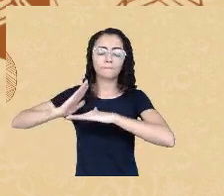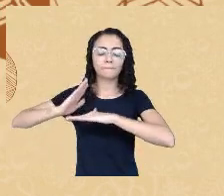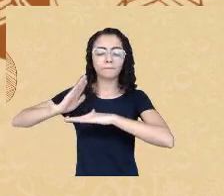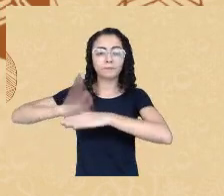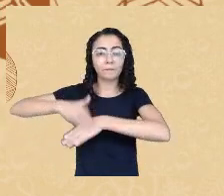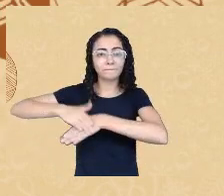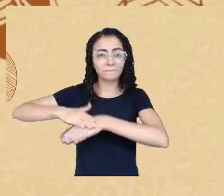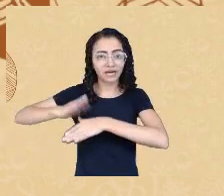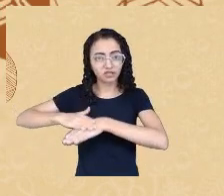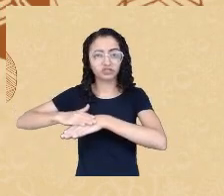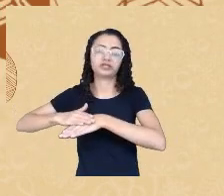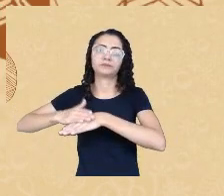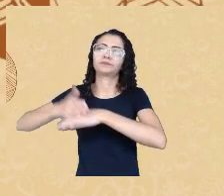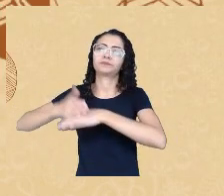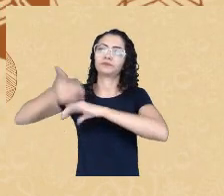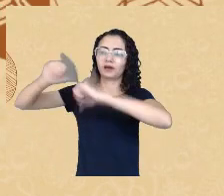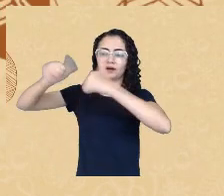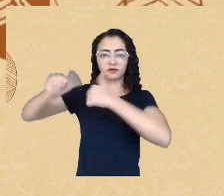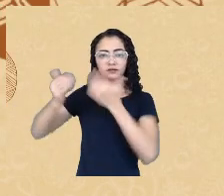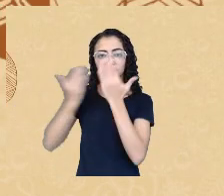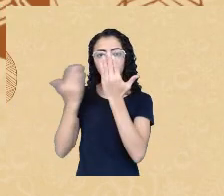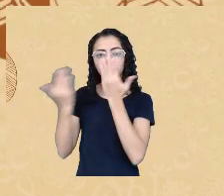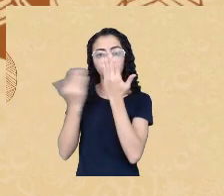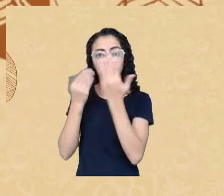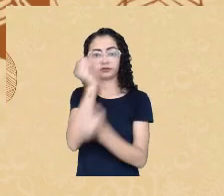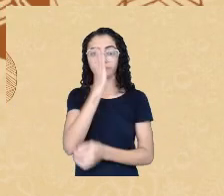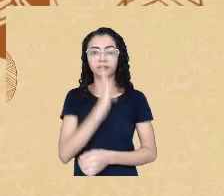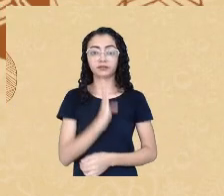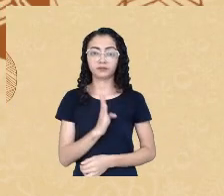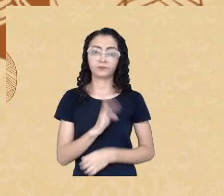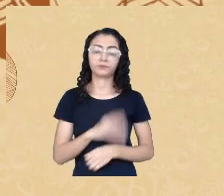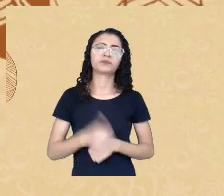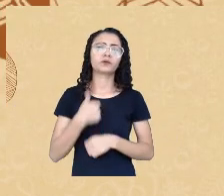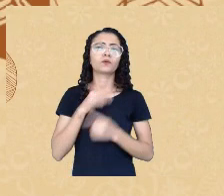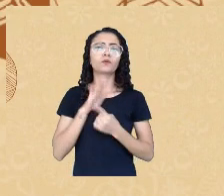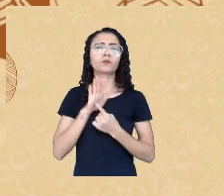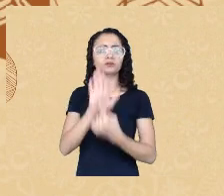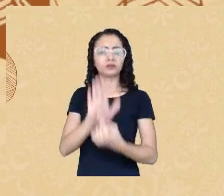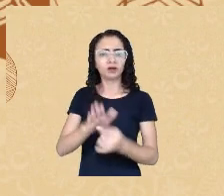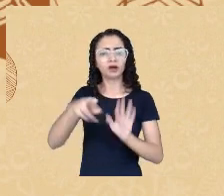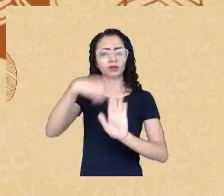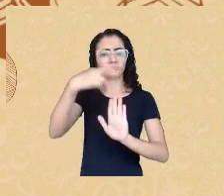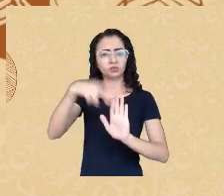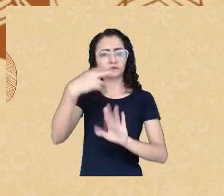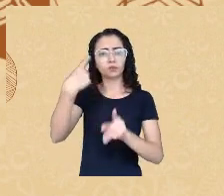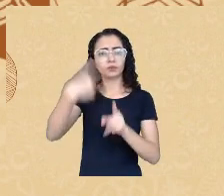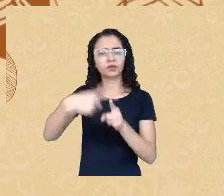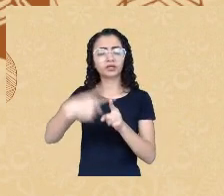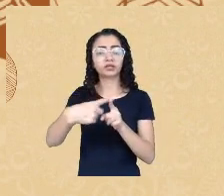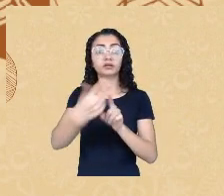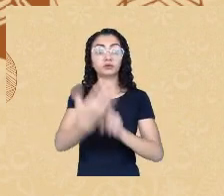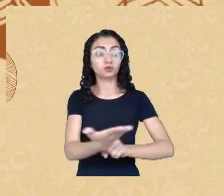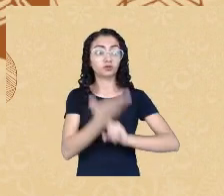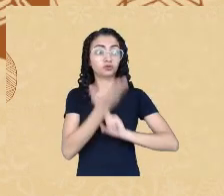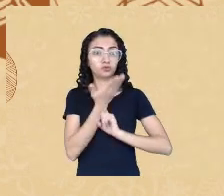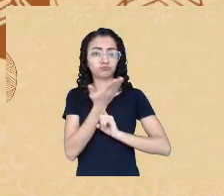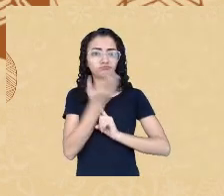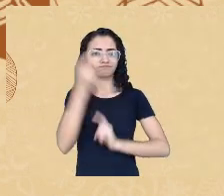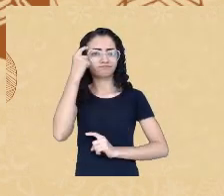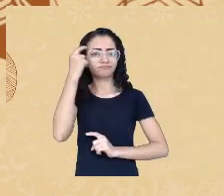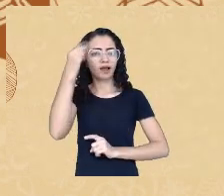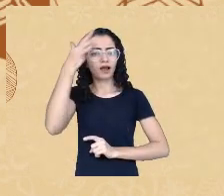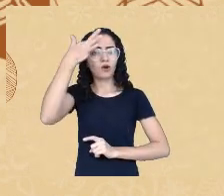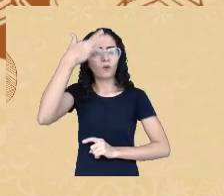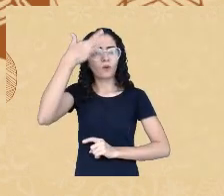Eu citei essa resolução porque ela nos ajuda a entender uma questão que temos levantado aqui no nosso